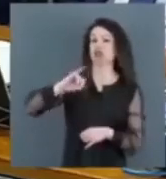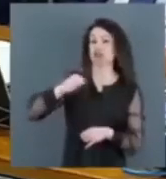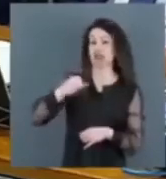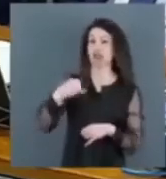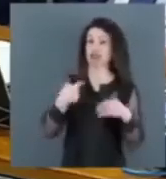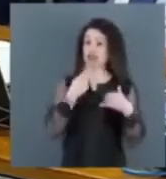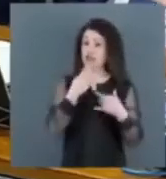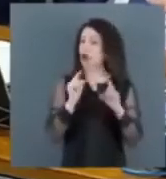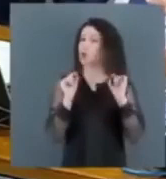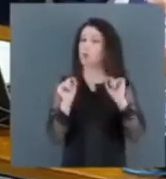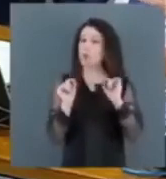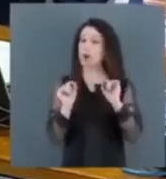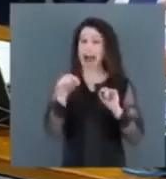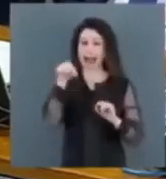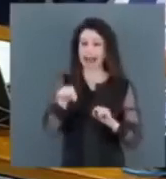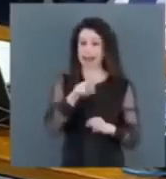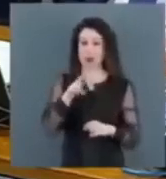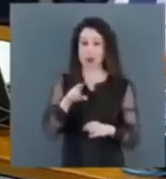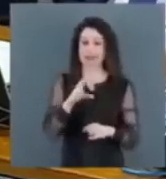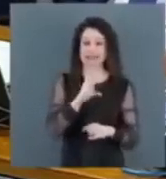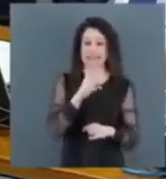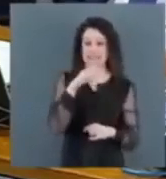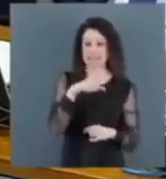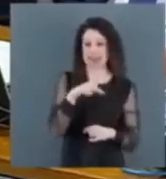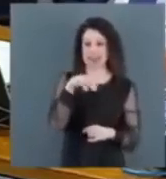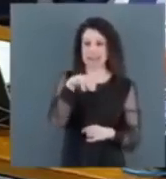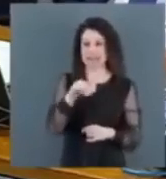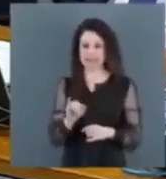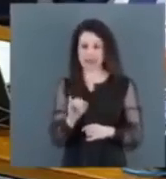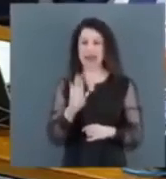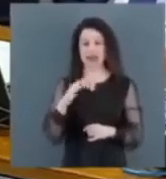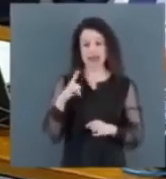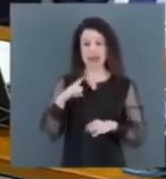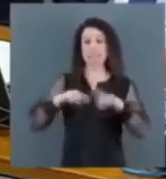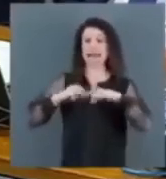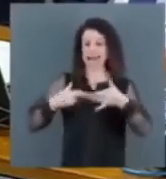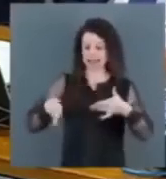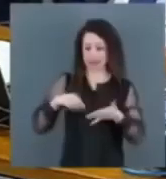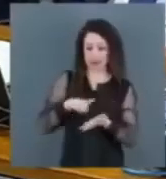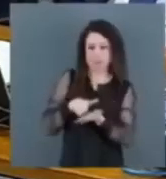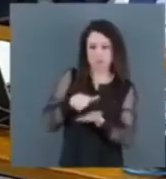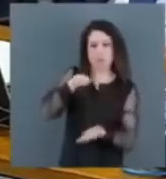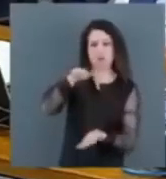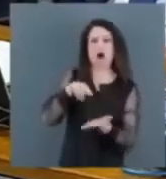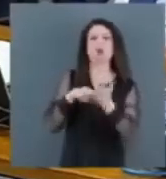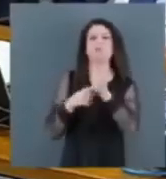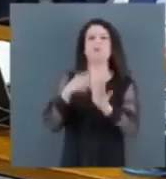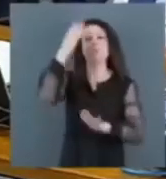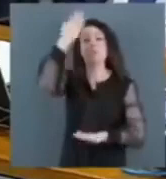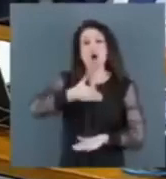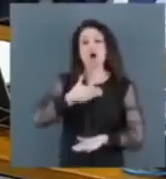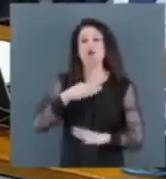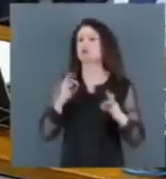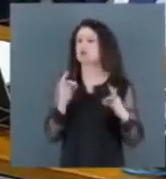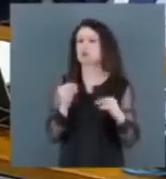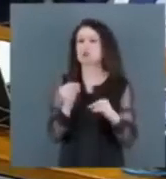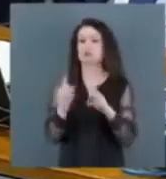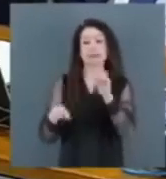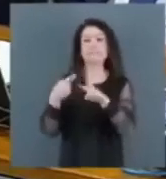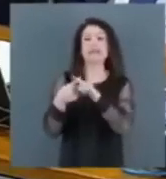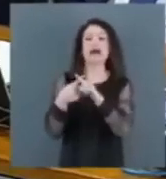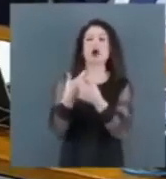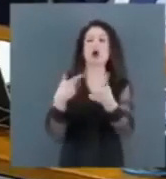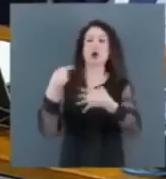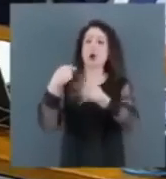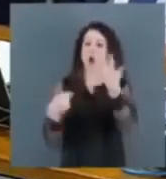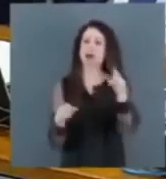Então, o que eu estou dizendo é o seguinte. Aqui não é a CPMI. Eu tenho todo o material aqui comprovando tudo e mais outras